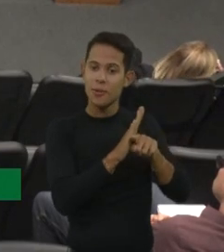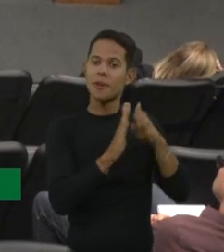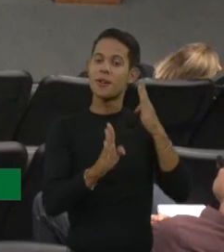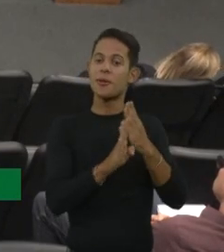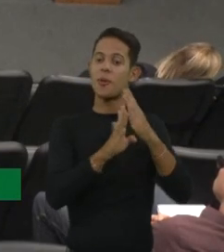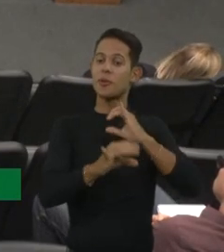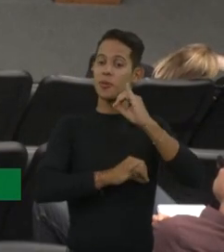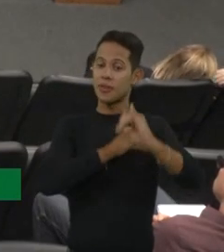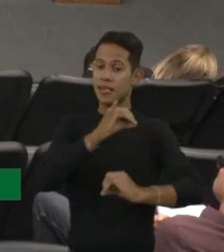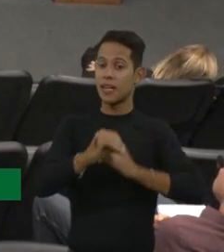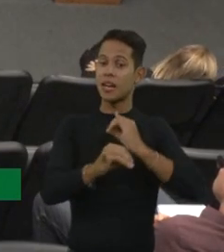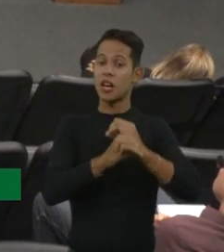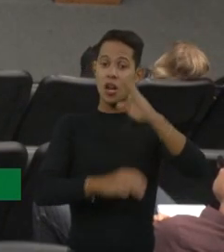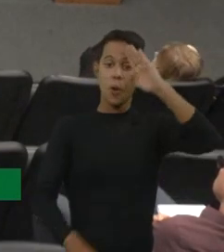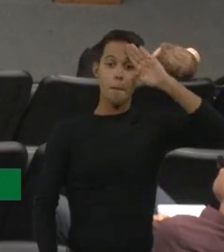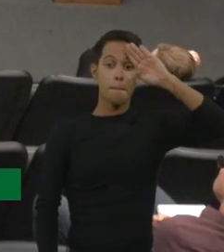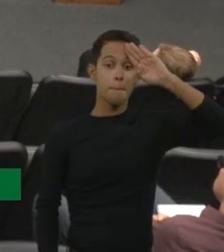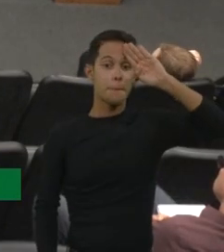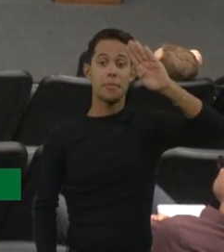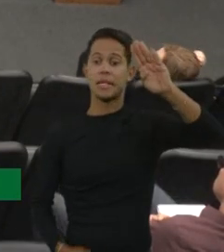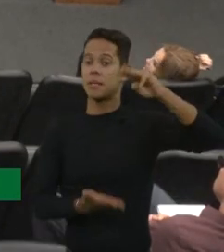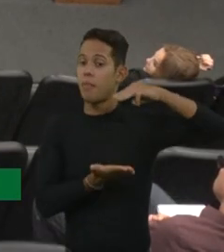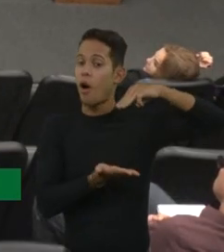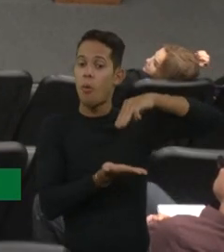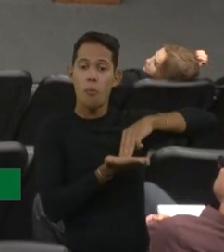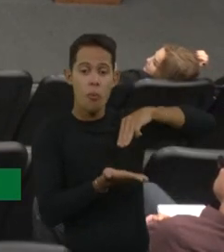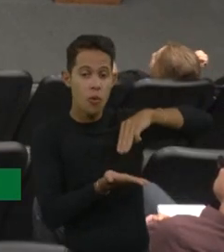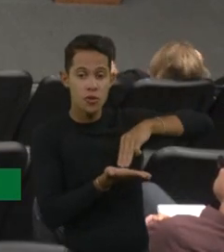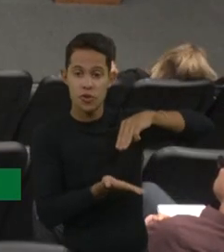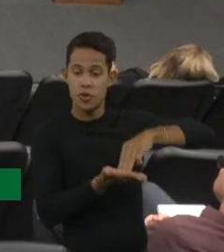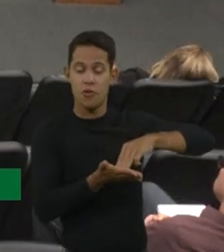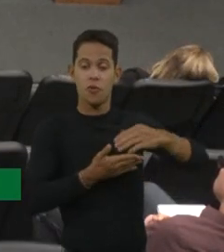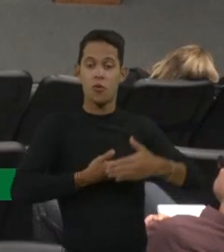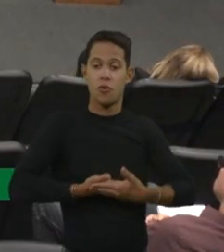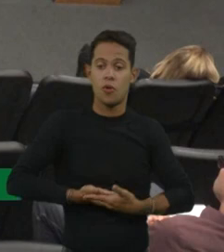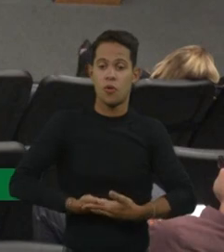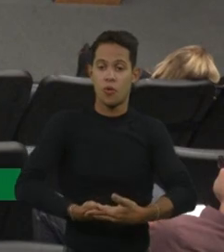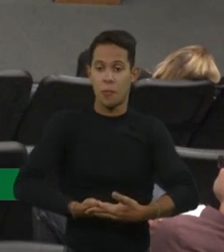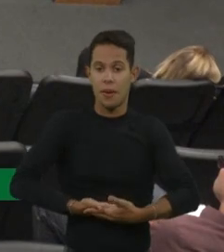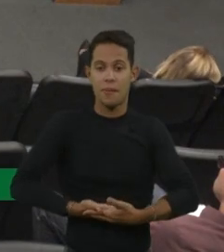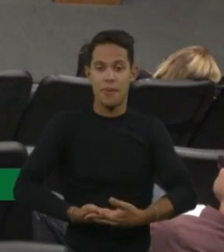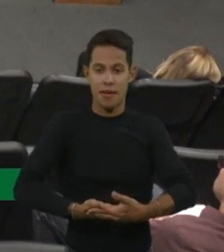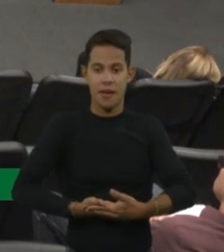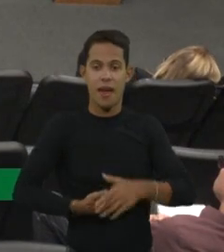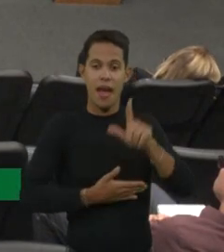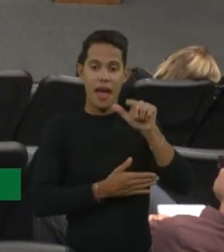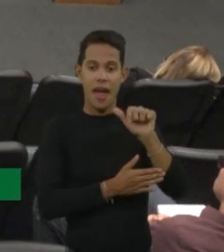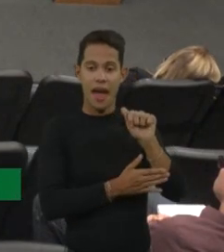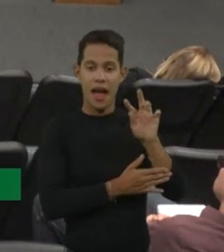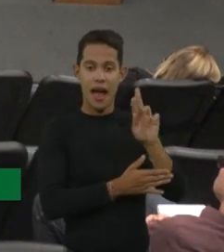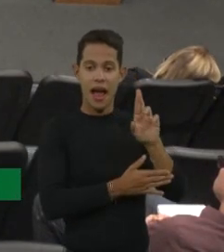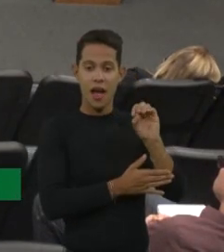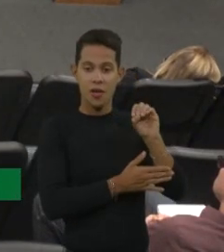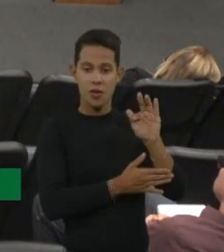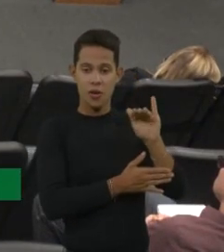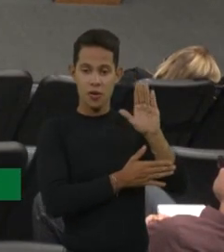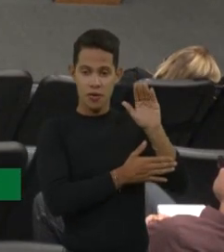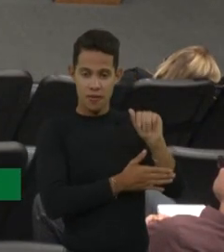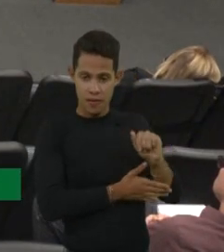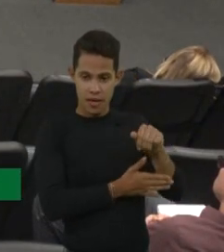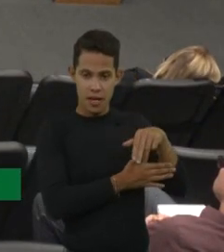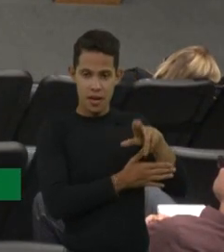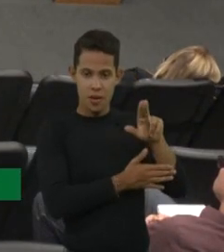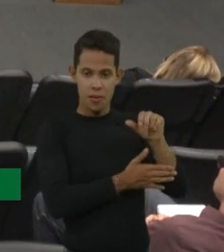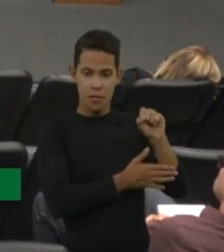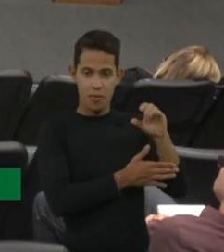causa, né, uma das principais causas de bebê hipotônico é atrofia muscular espinhal. Então, ela chegou para o